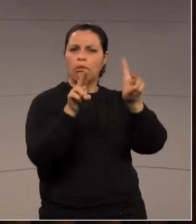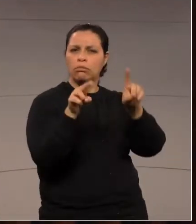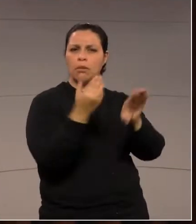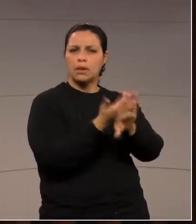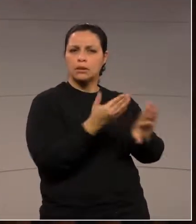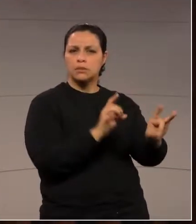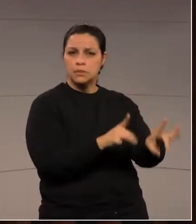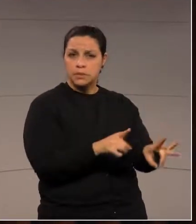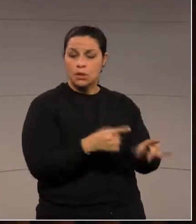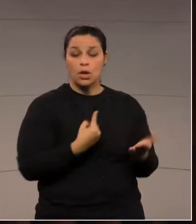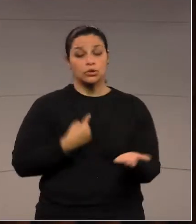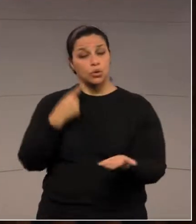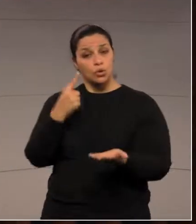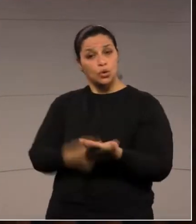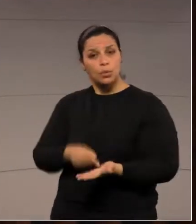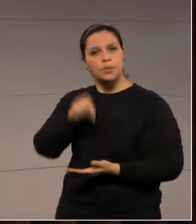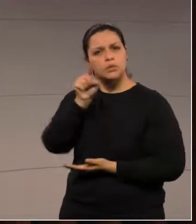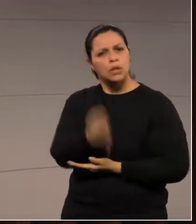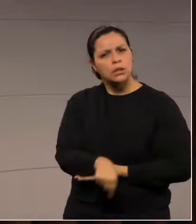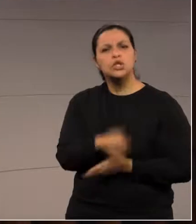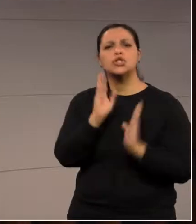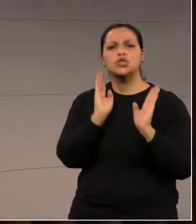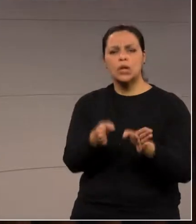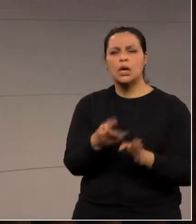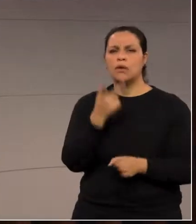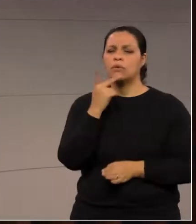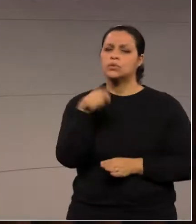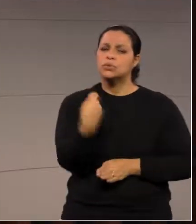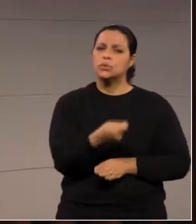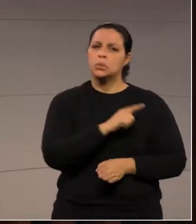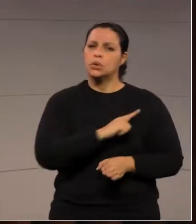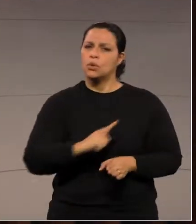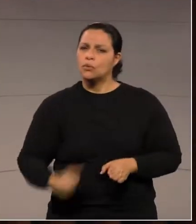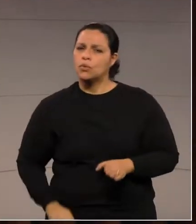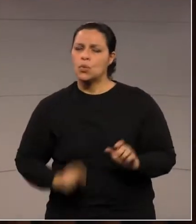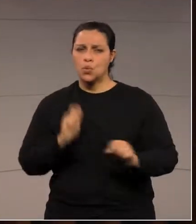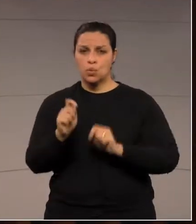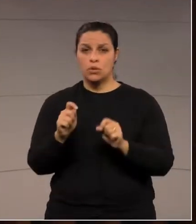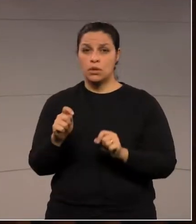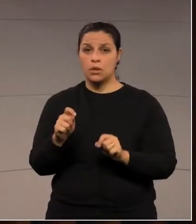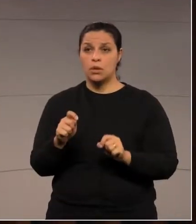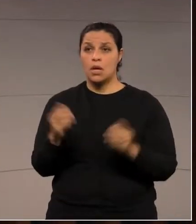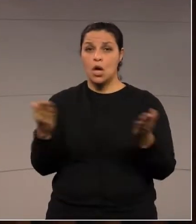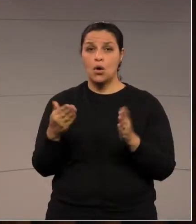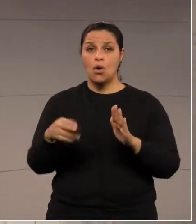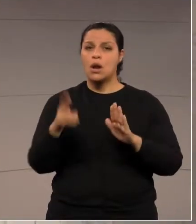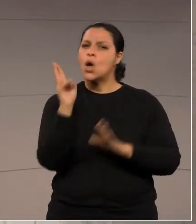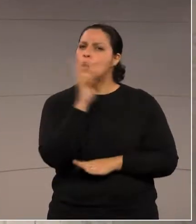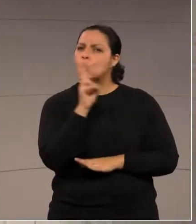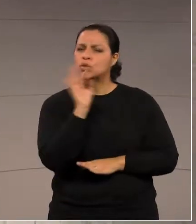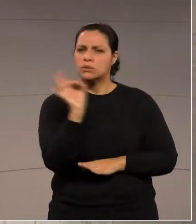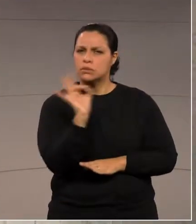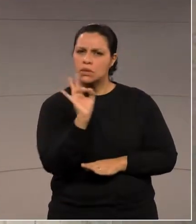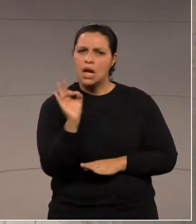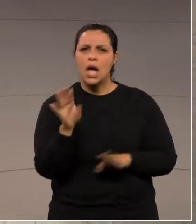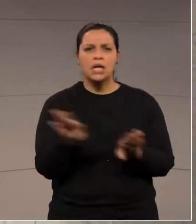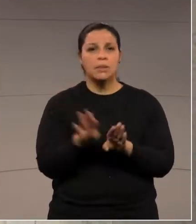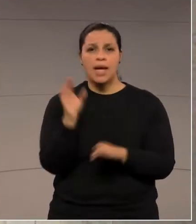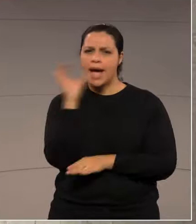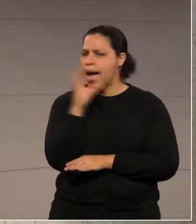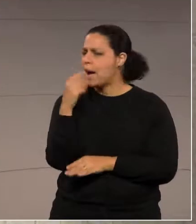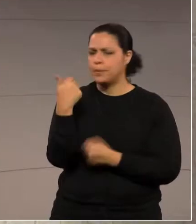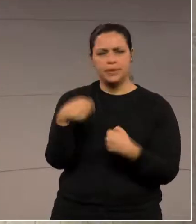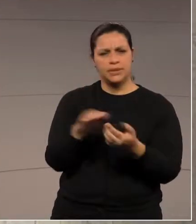Há o compromisso aqui, já dito, pelo governo, de não colocar isso regime de urgência, de não atropelar